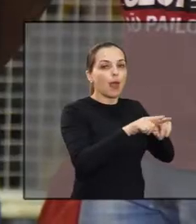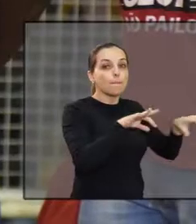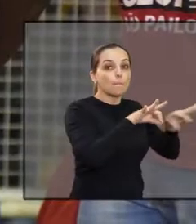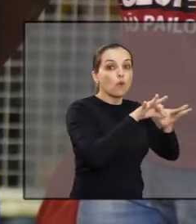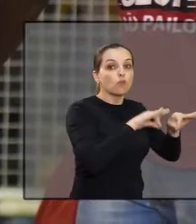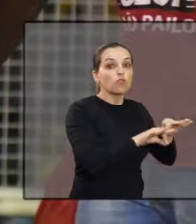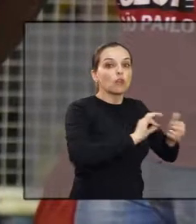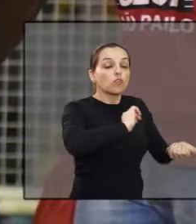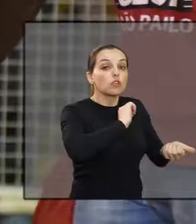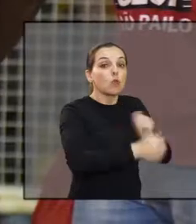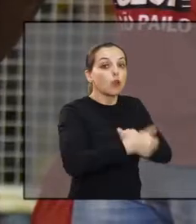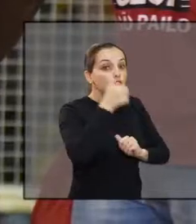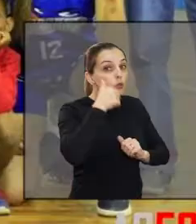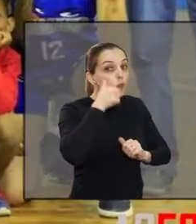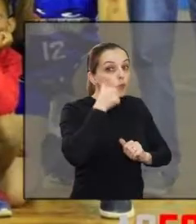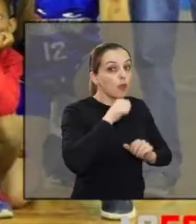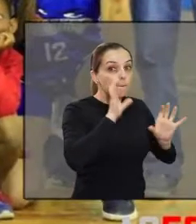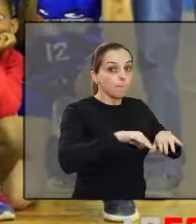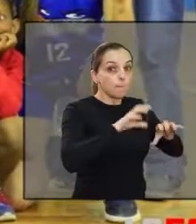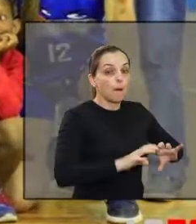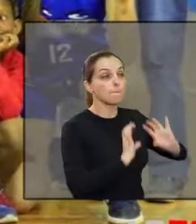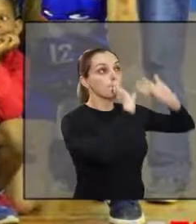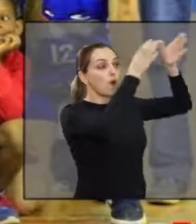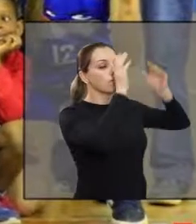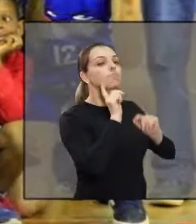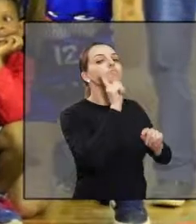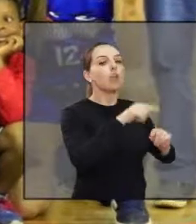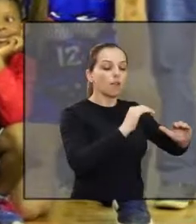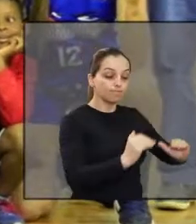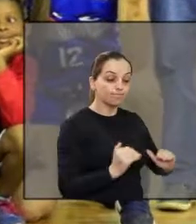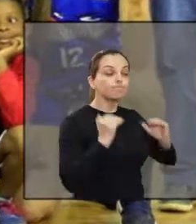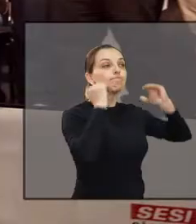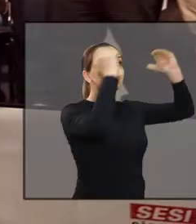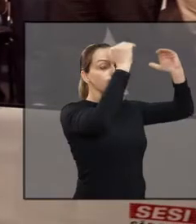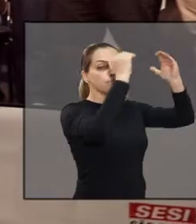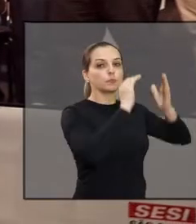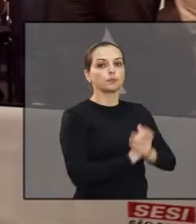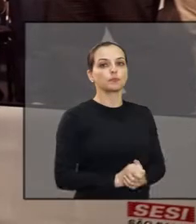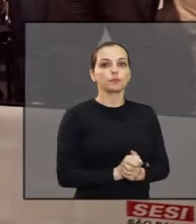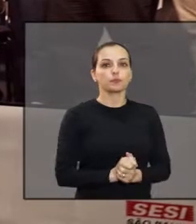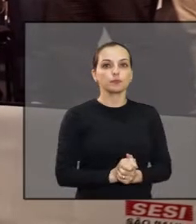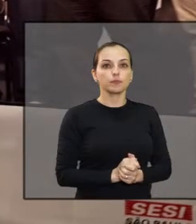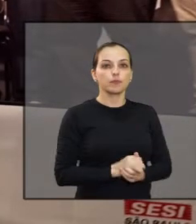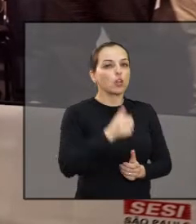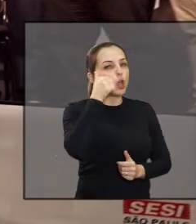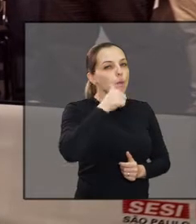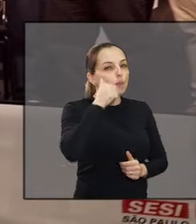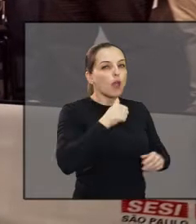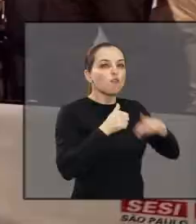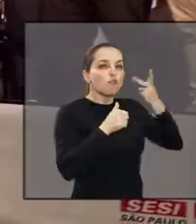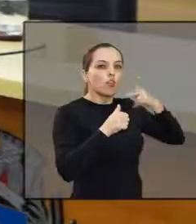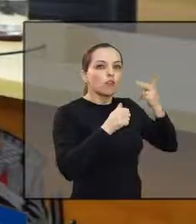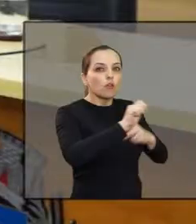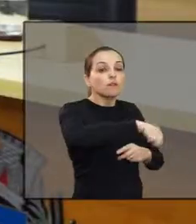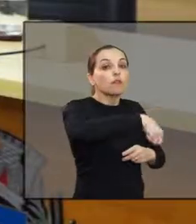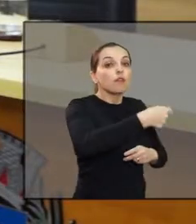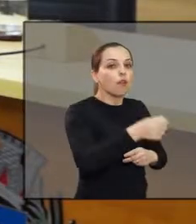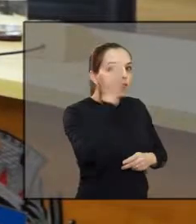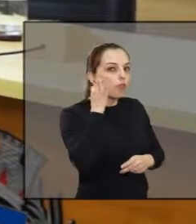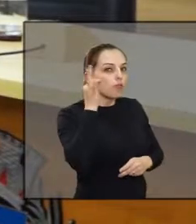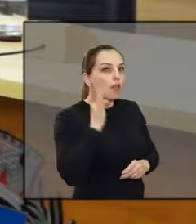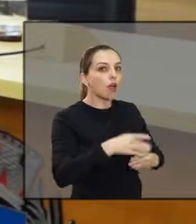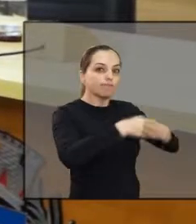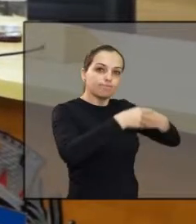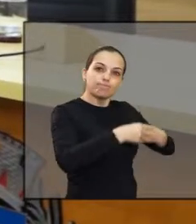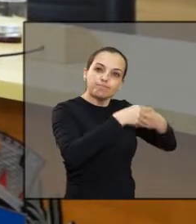Esportes. A Roseli que é a coordenadora do projeto do basquetebol feminino, hoje, que está disputando em altíssimo nível. A gente tem que,